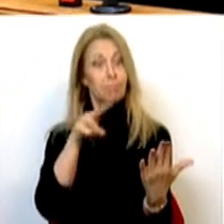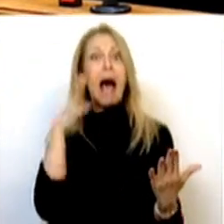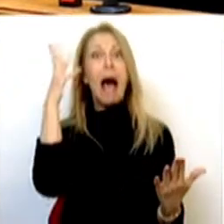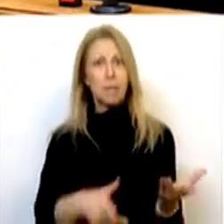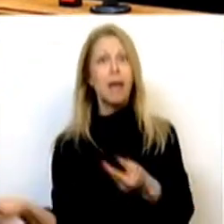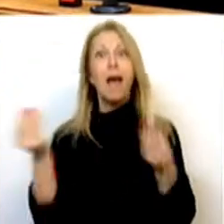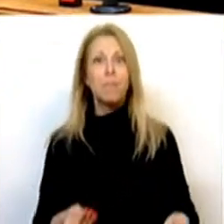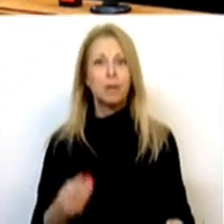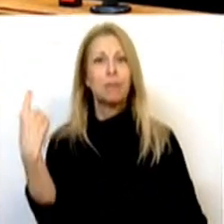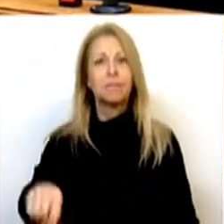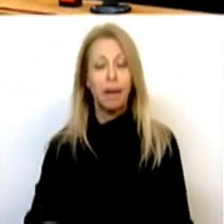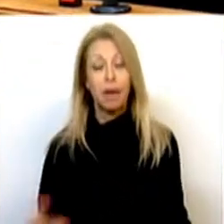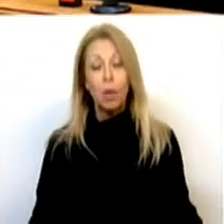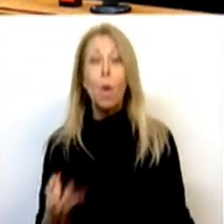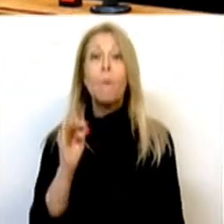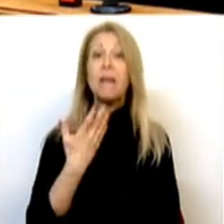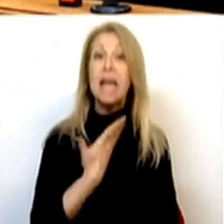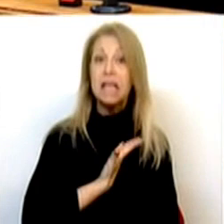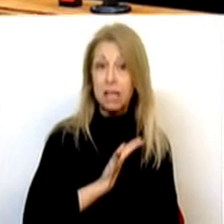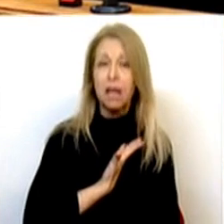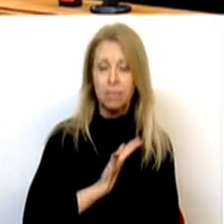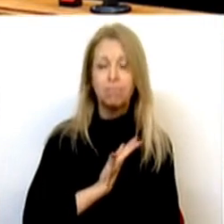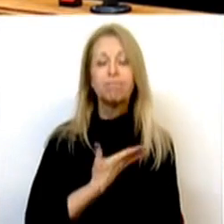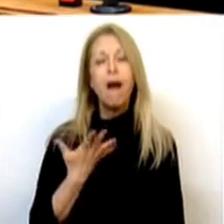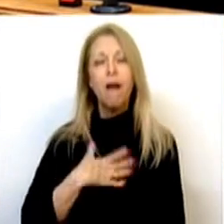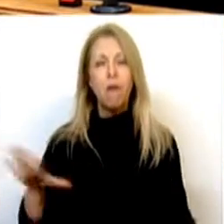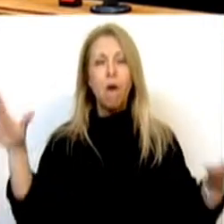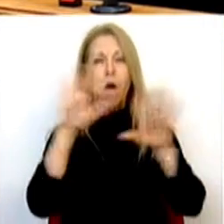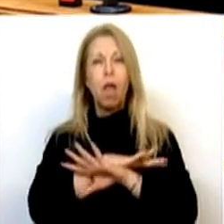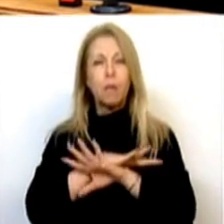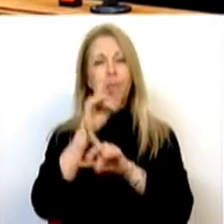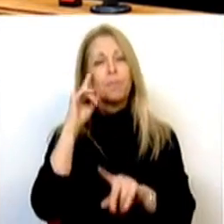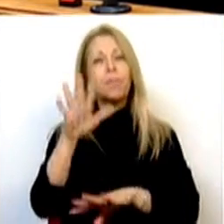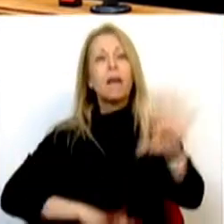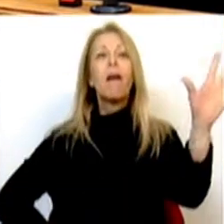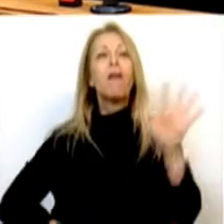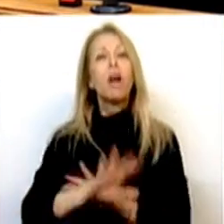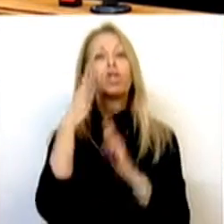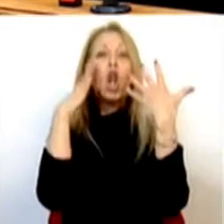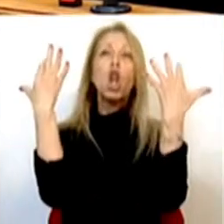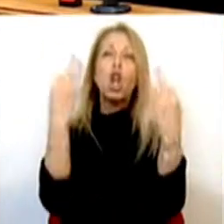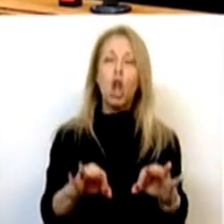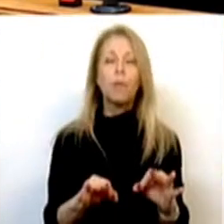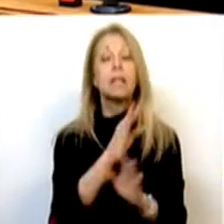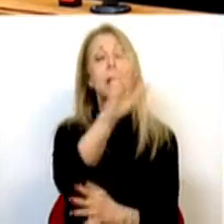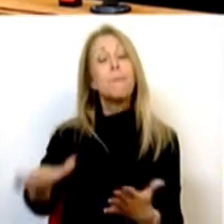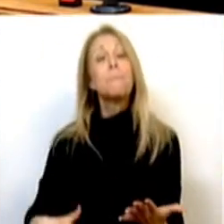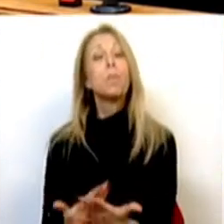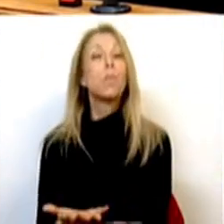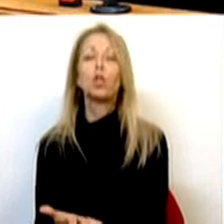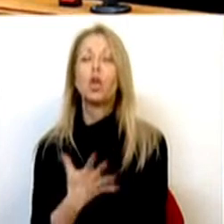aquilo que o PSD procura fazer é camuflar para normalizar as propostas que não querem apresentar em primeiro plano.